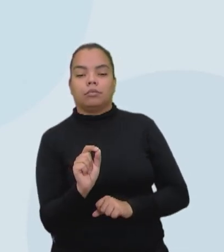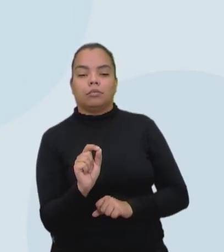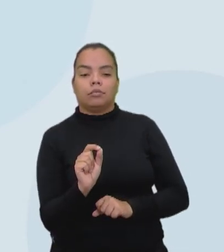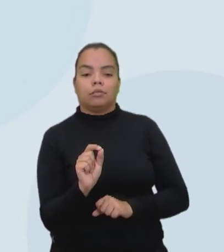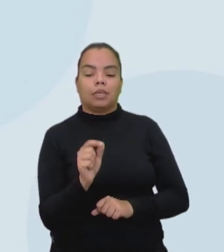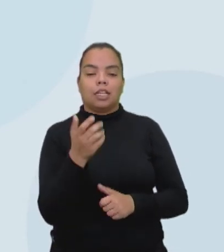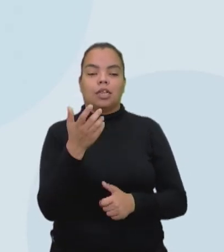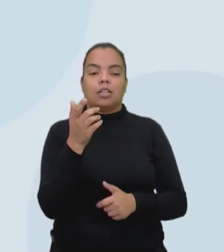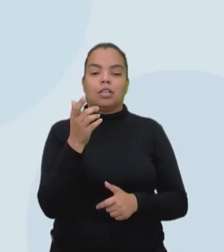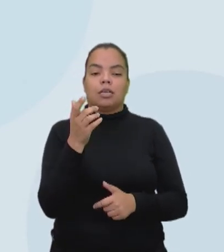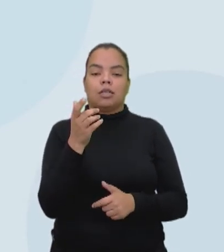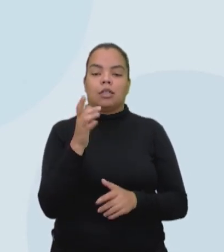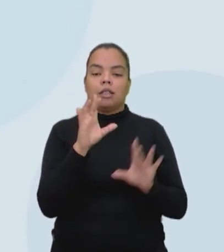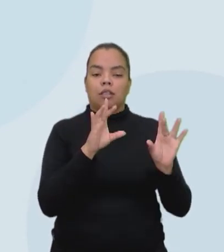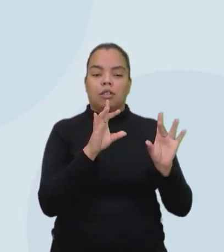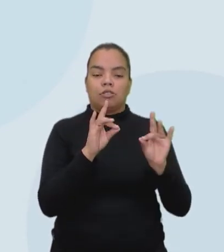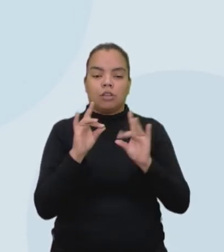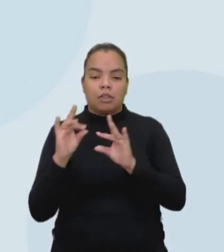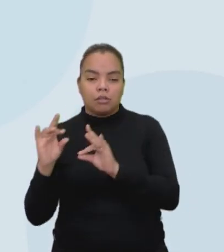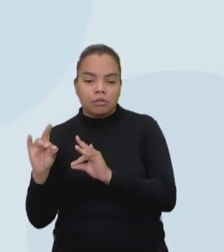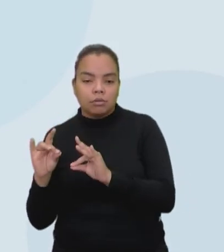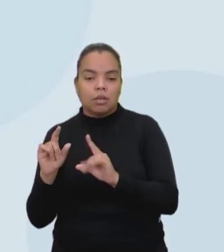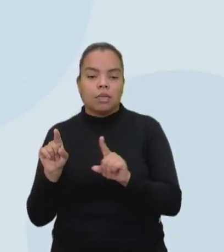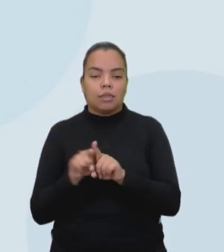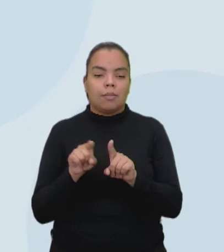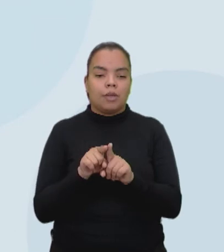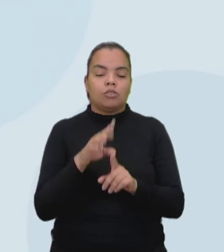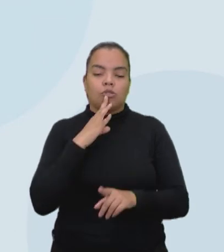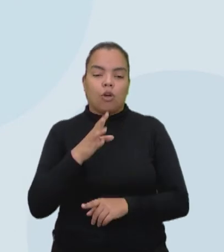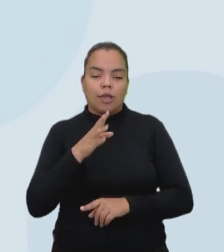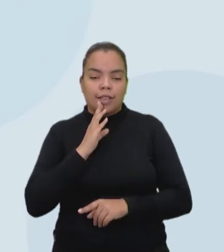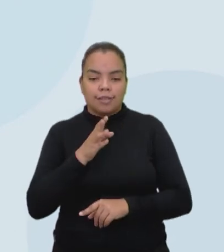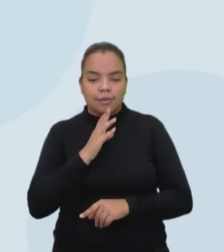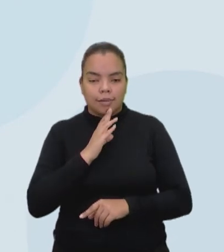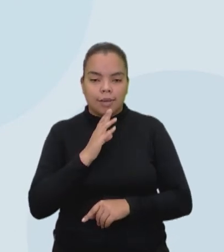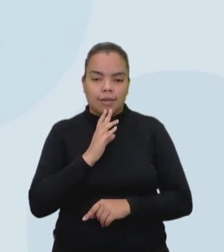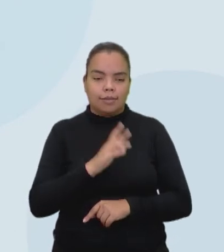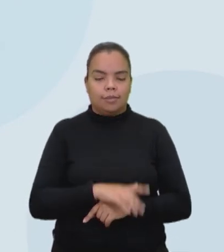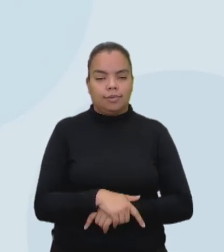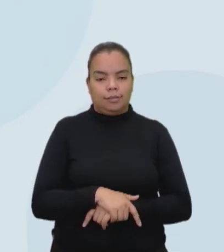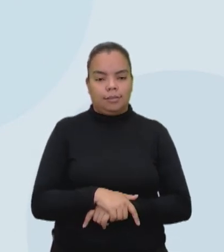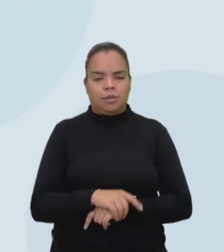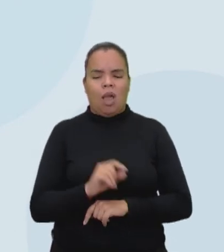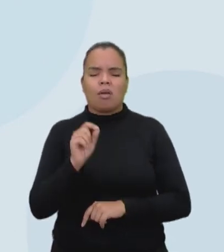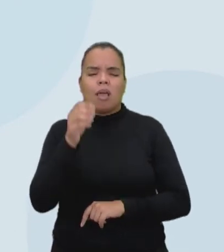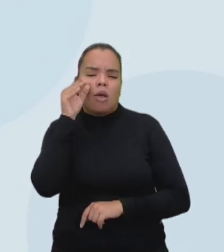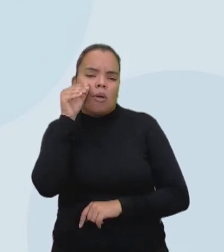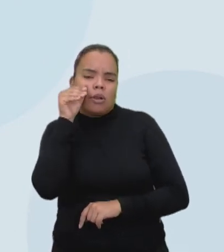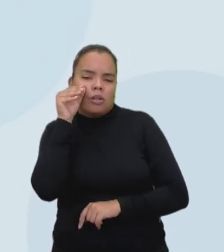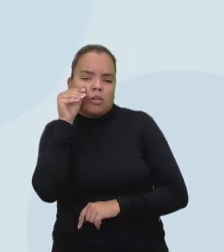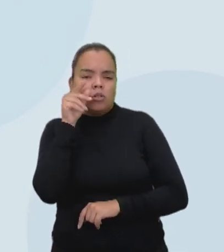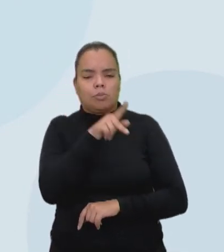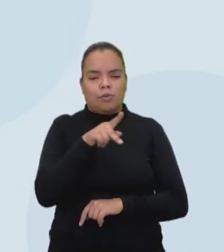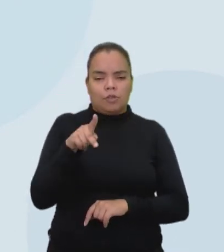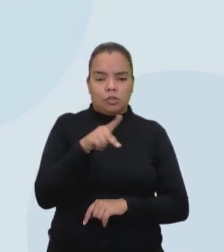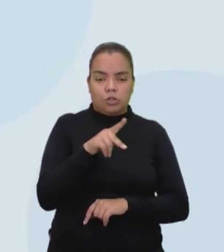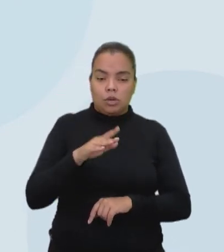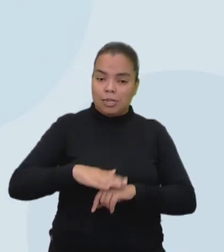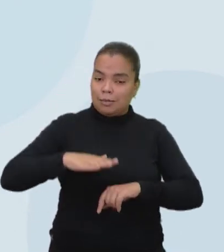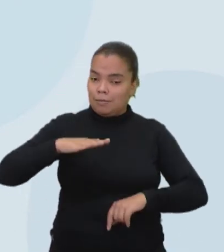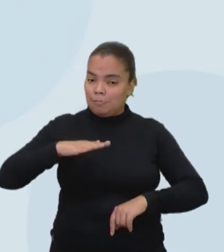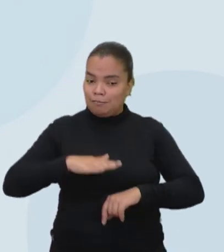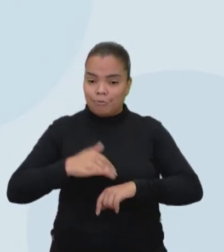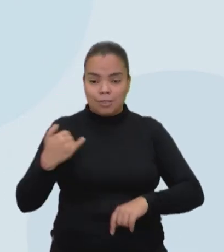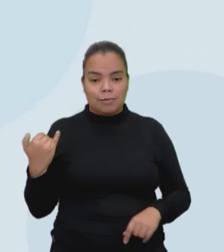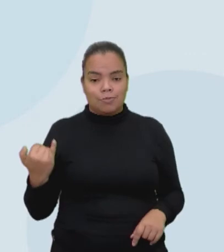De dados, de fluxos e de conhecimento. Sabe o que é curioso, professora? As maiores empresas do mundo